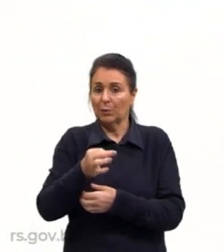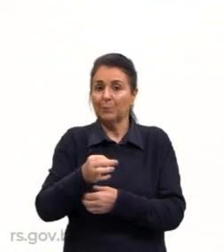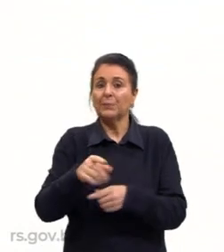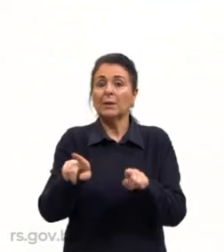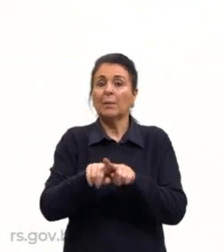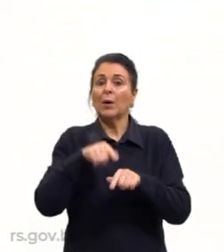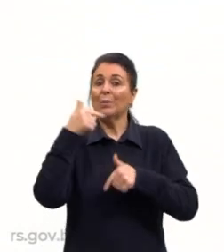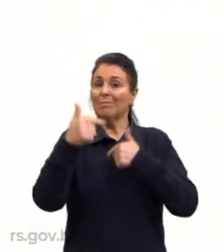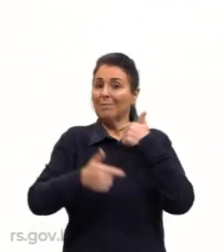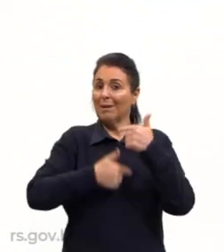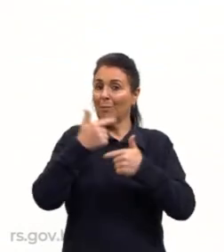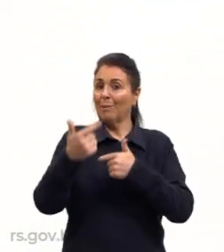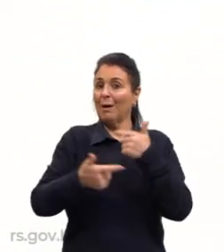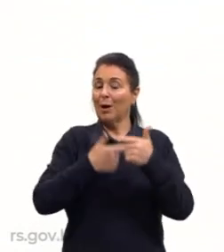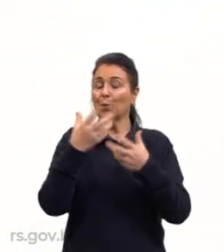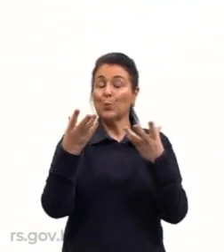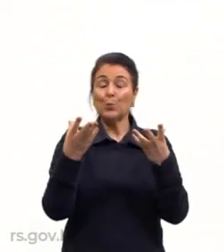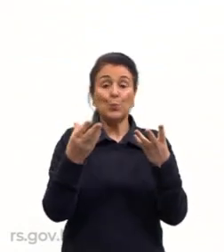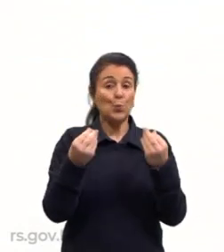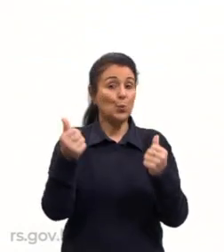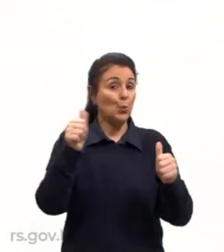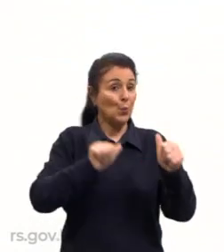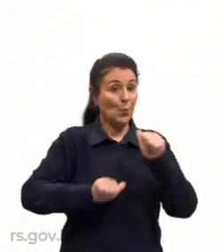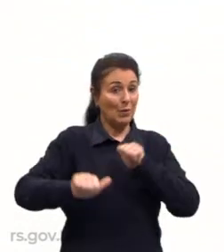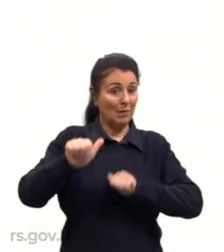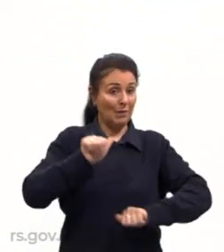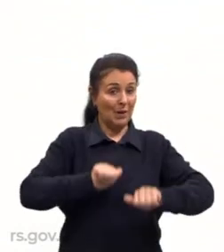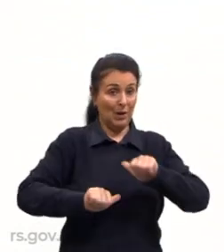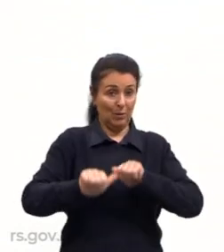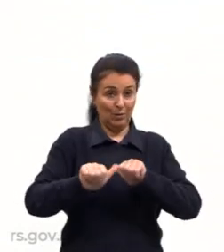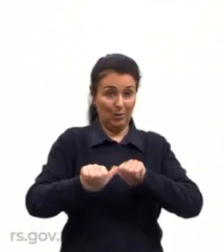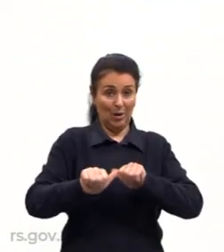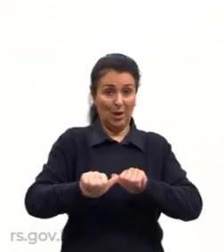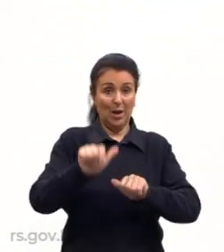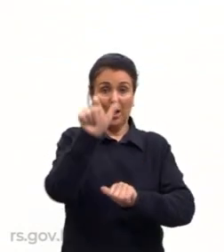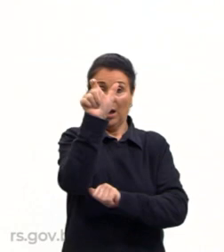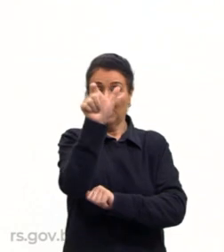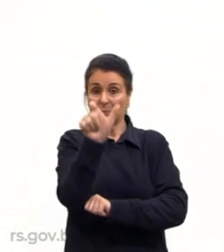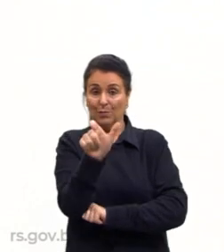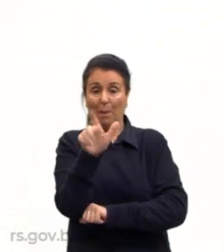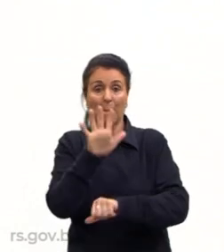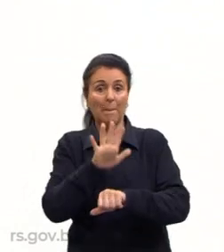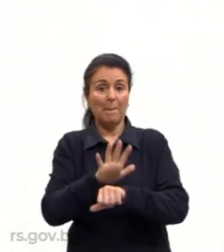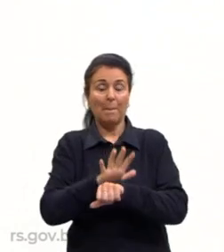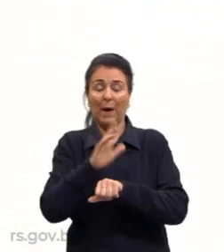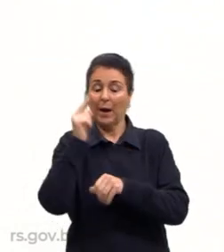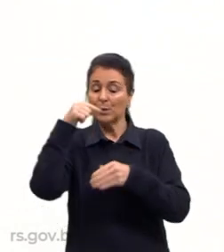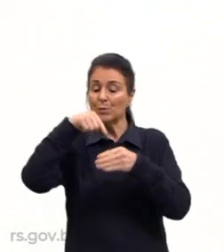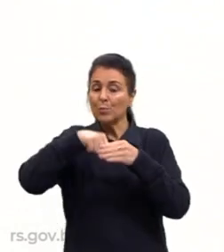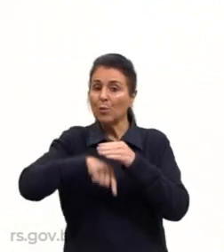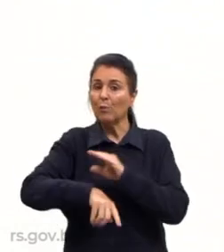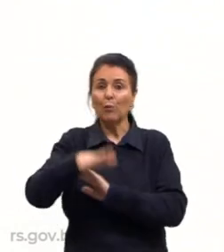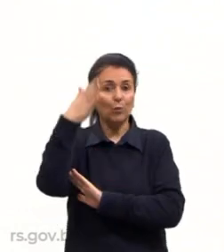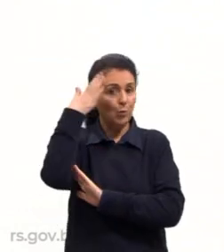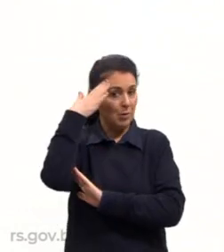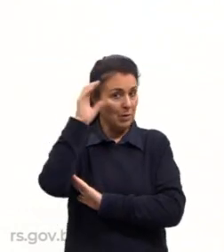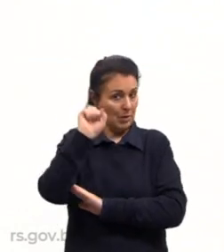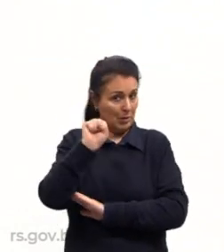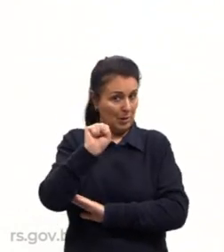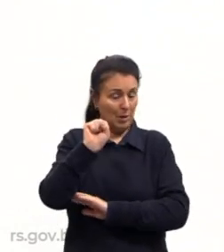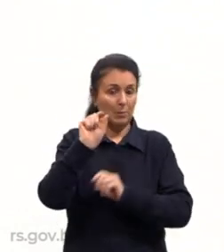qualificada. Então, mais do que o cara ser um... que vai lá colocar um